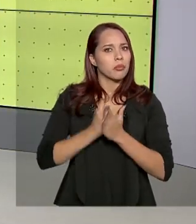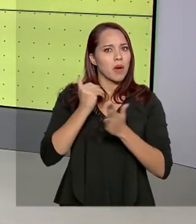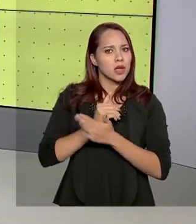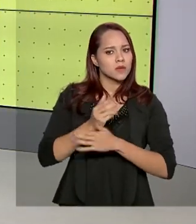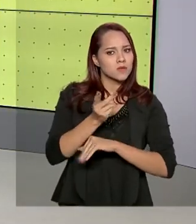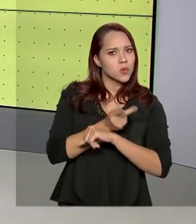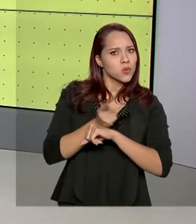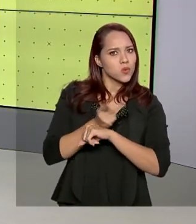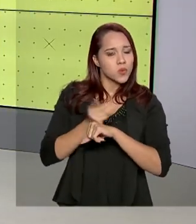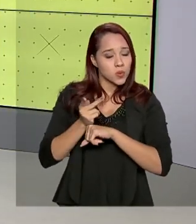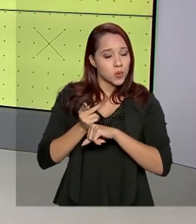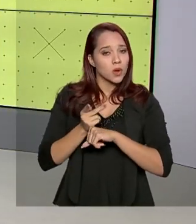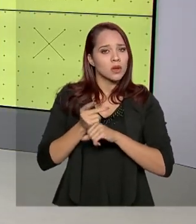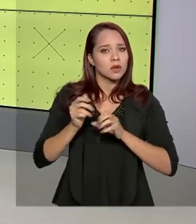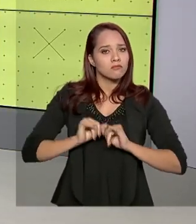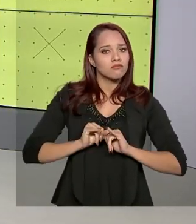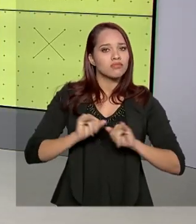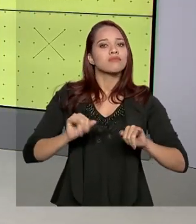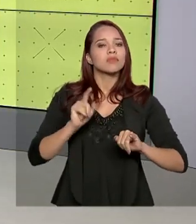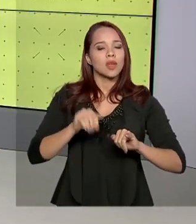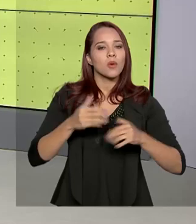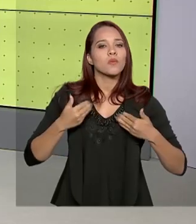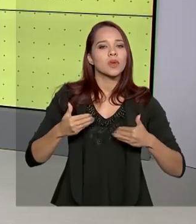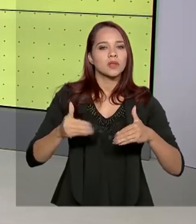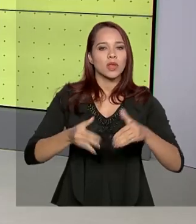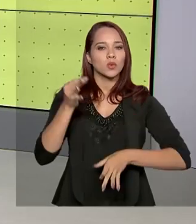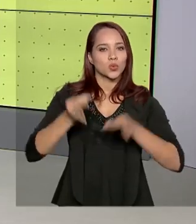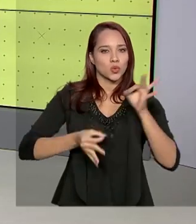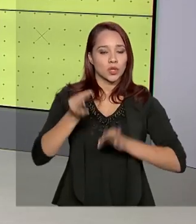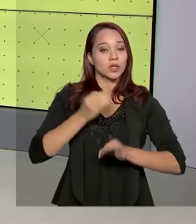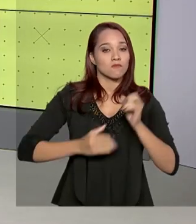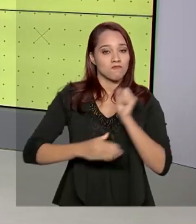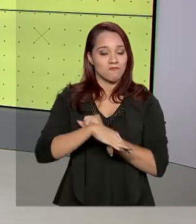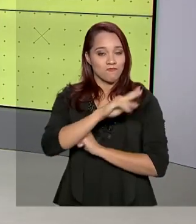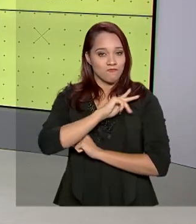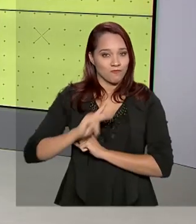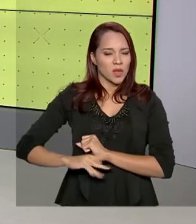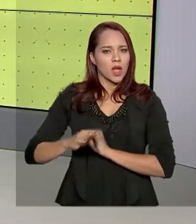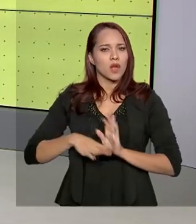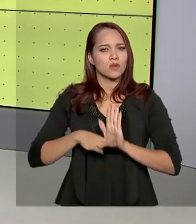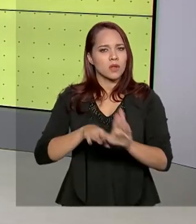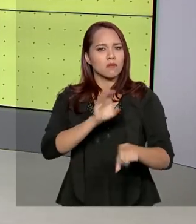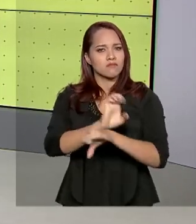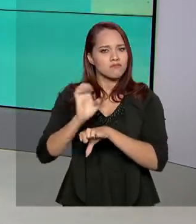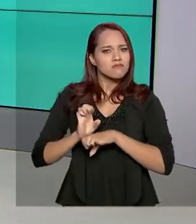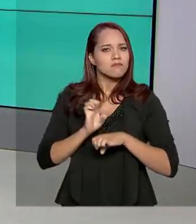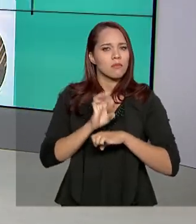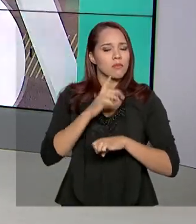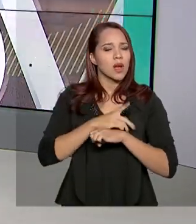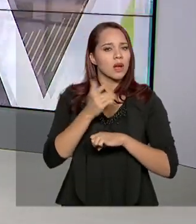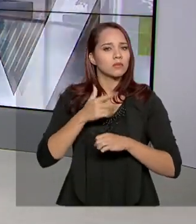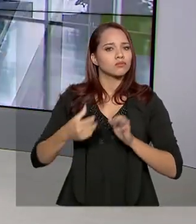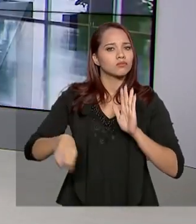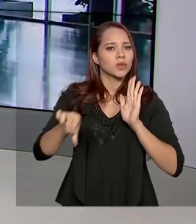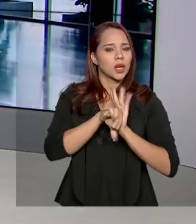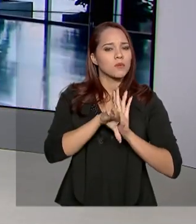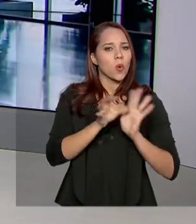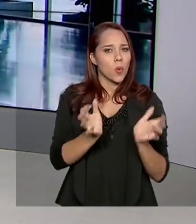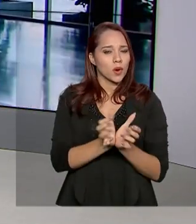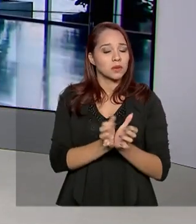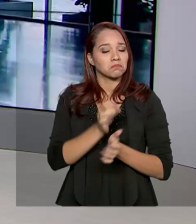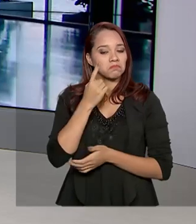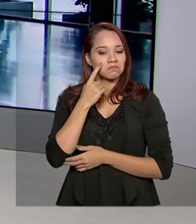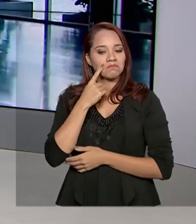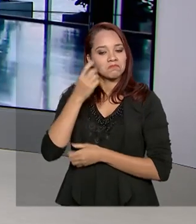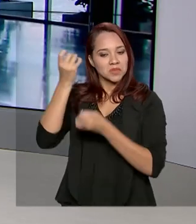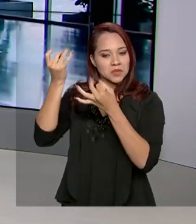pelo Ministério da Justiça e Segurança Pública. A ideia é auxiliar os estados no combate ao crime organizado. Ao vivo, repórter Daniele